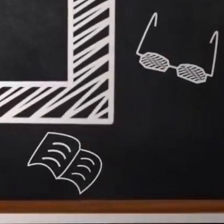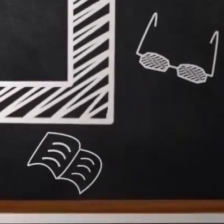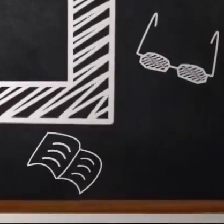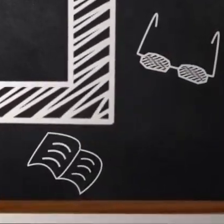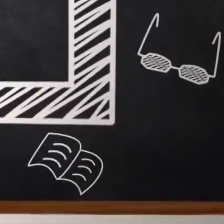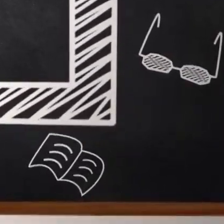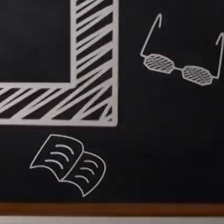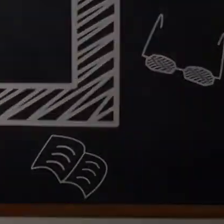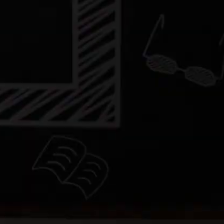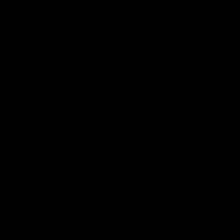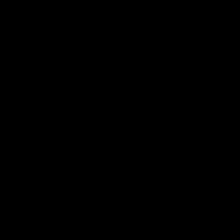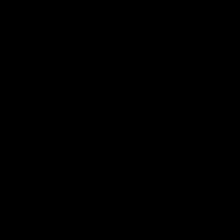Legenda Zanotto